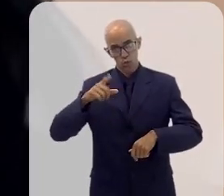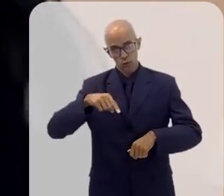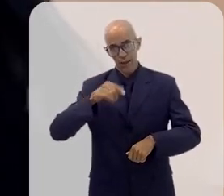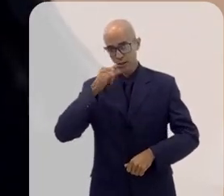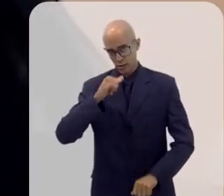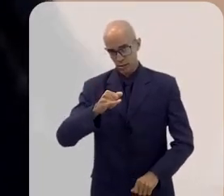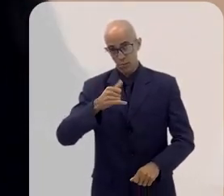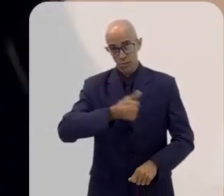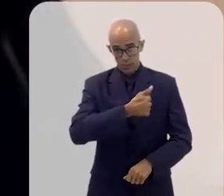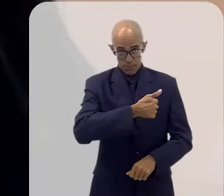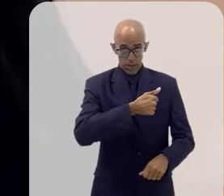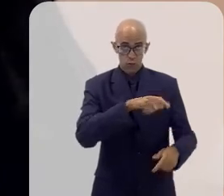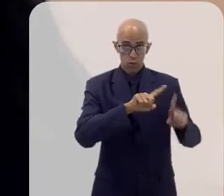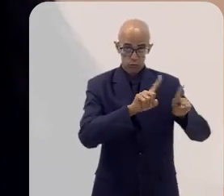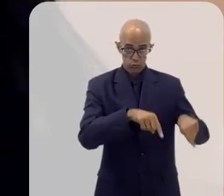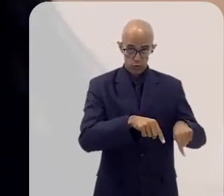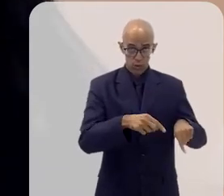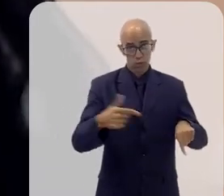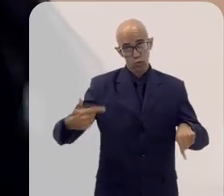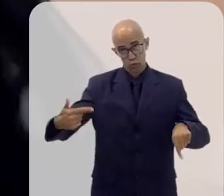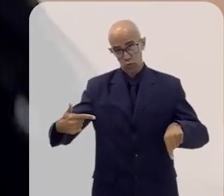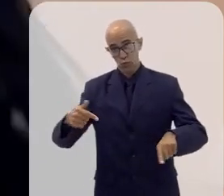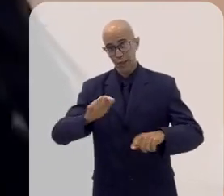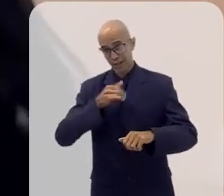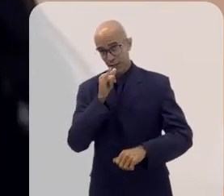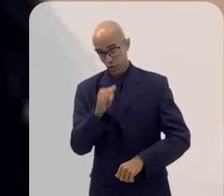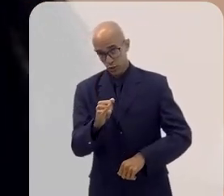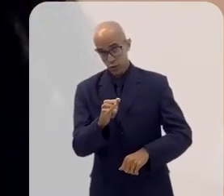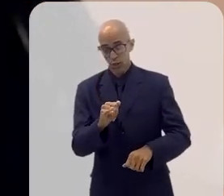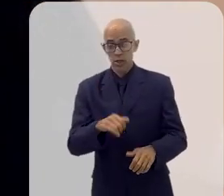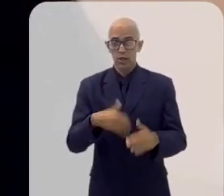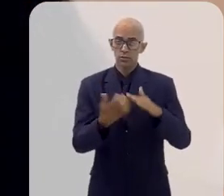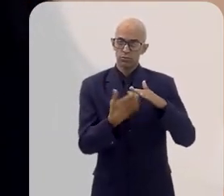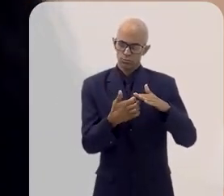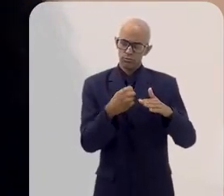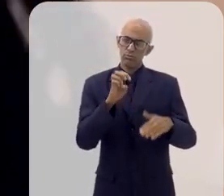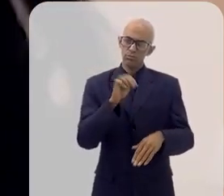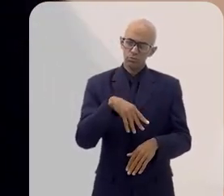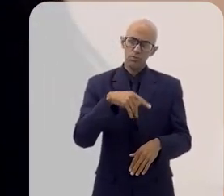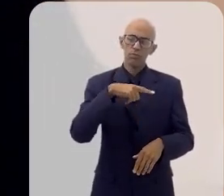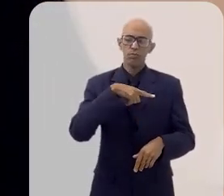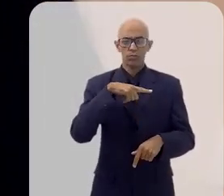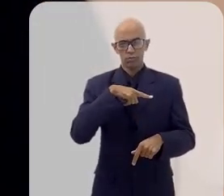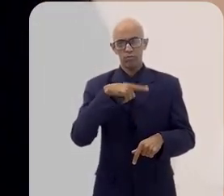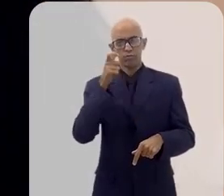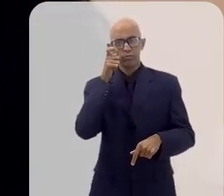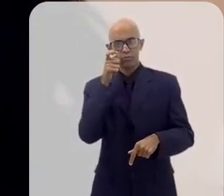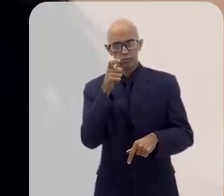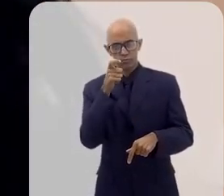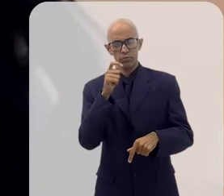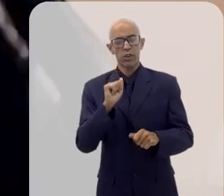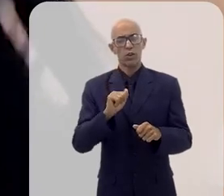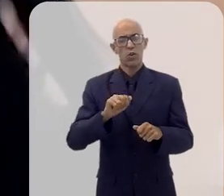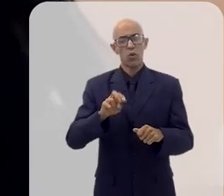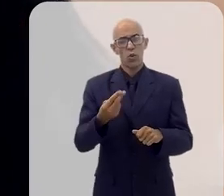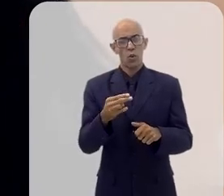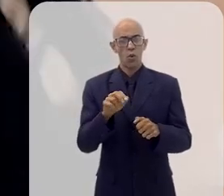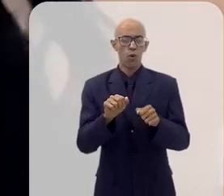então o primeiro geralmente é a folha de pagamento, e o segundo é a energia. Então as empresas sim, tanto prestadores de serviços, quanto